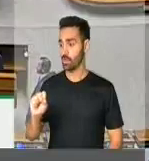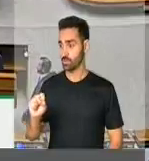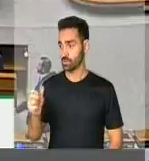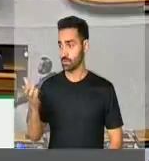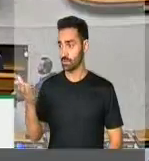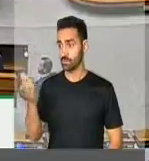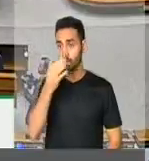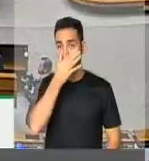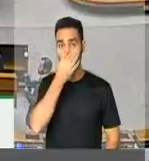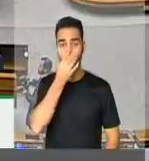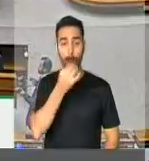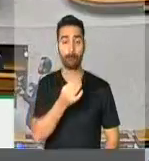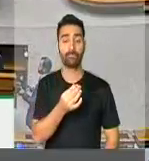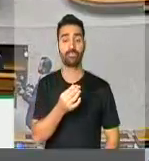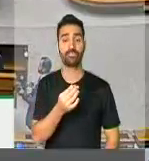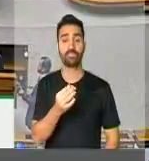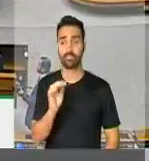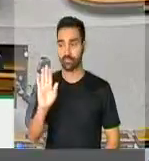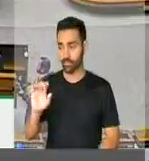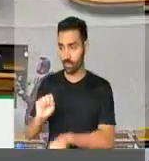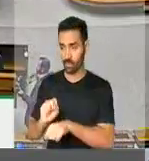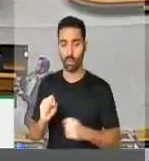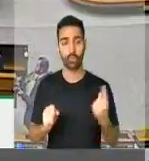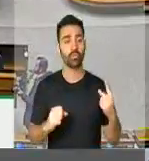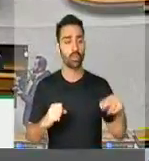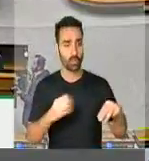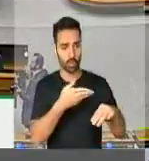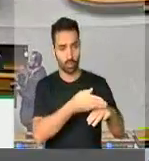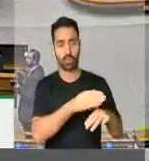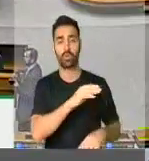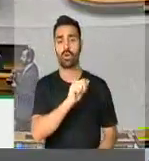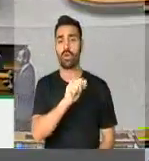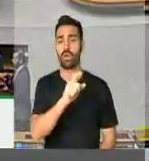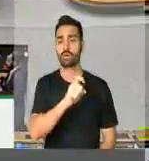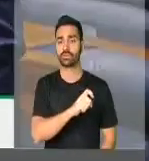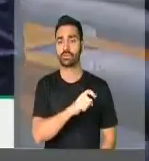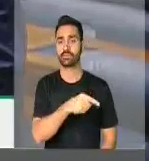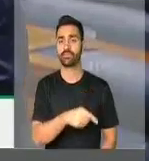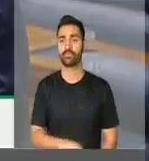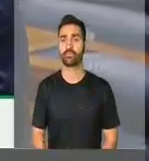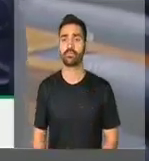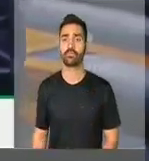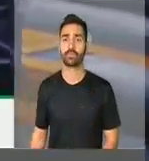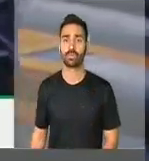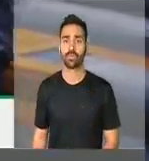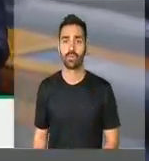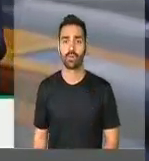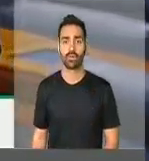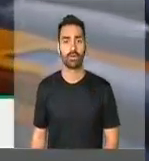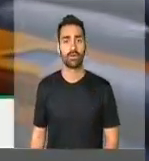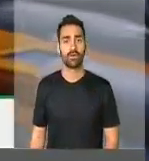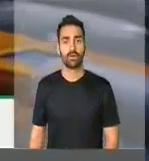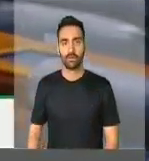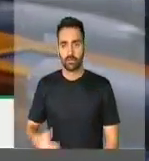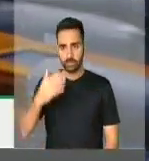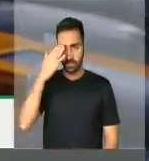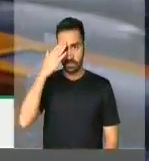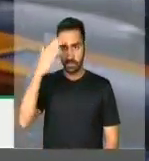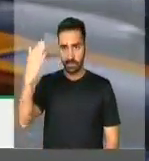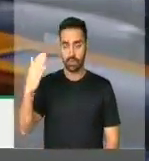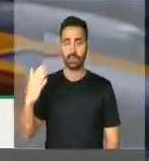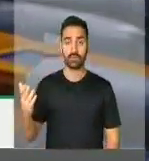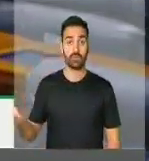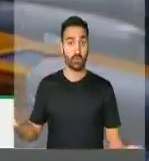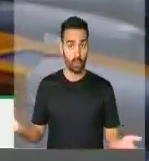Enquanto o V. Exª sobe na tribuna, um minuto para o Sandro Alex. Muito obrigado, Sr. Presidente. O plenário desta Casa vai